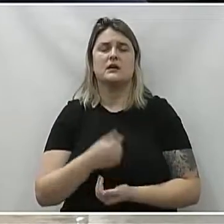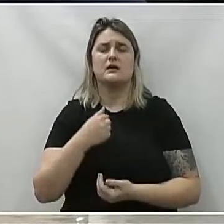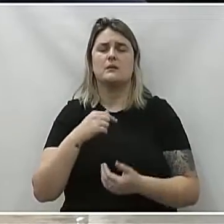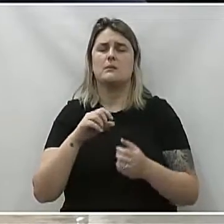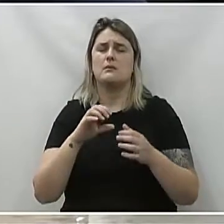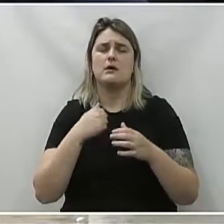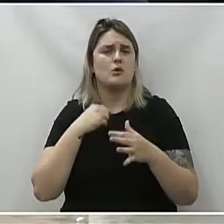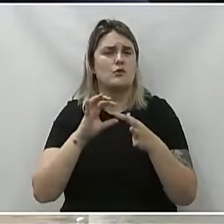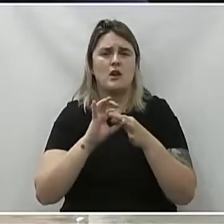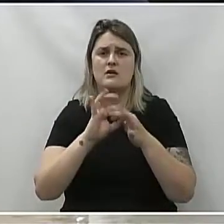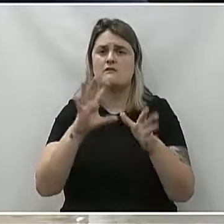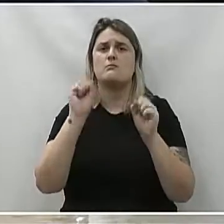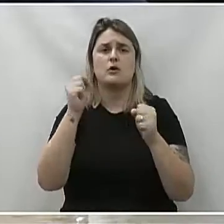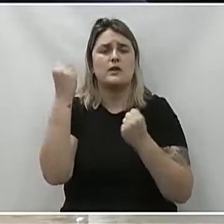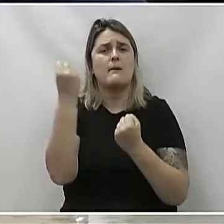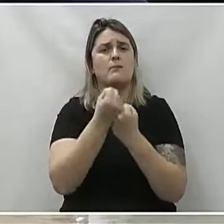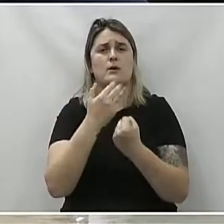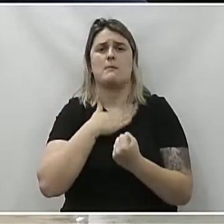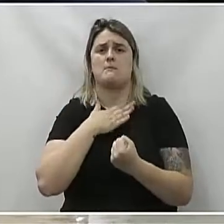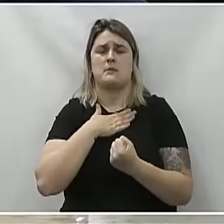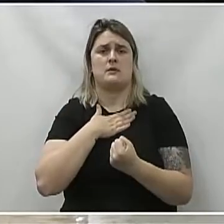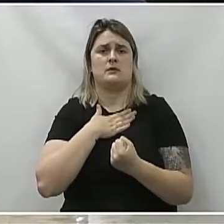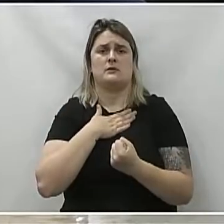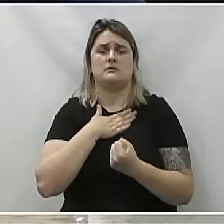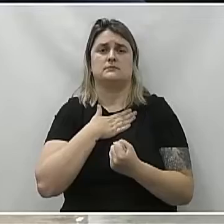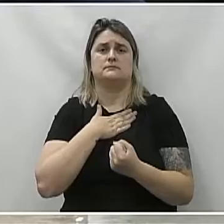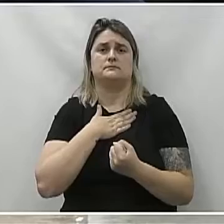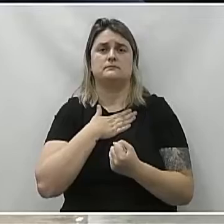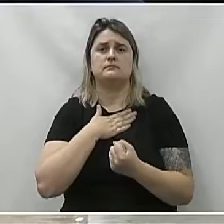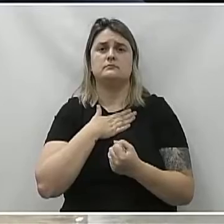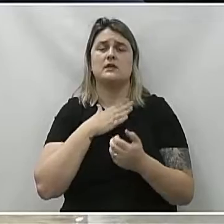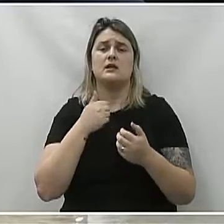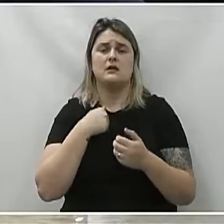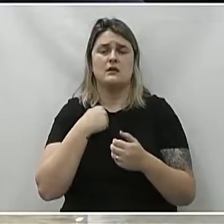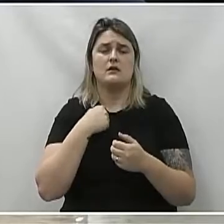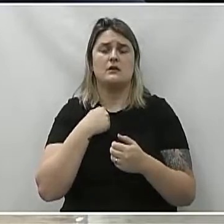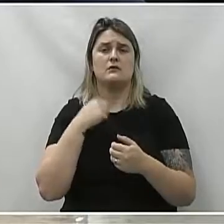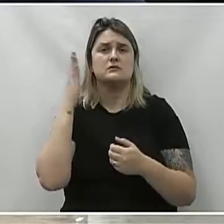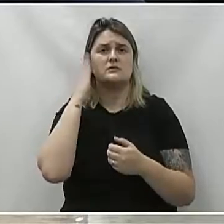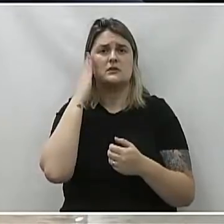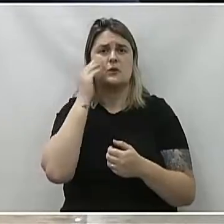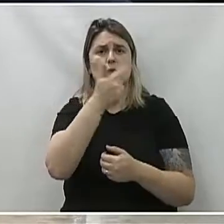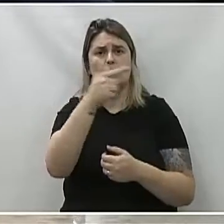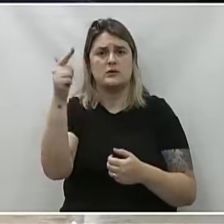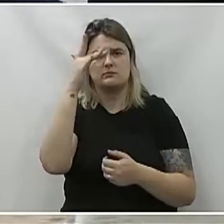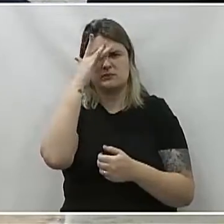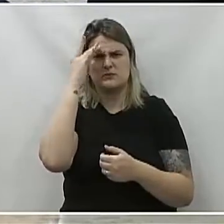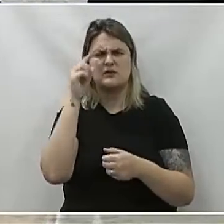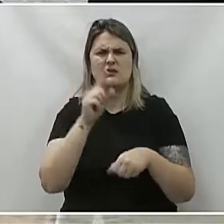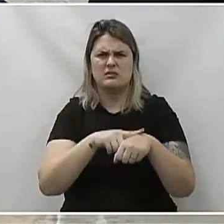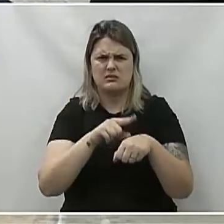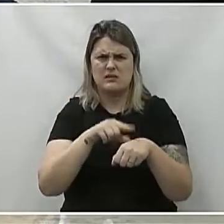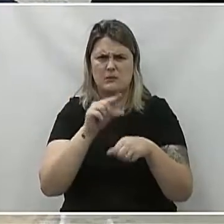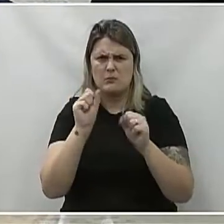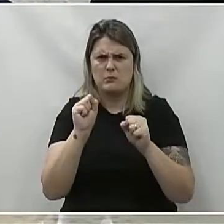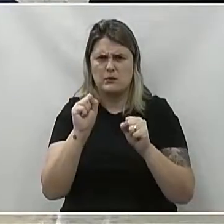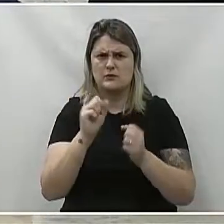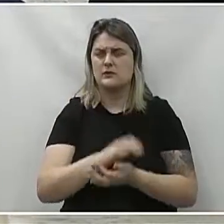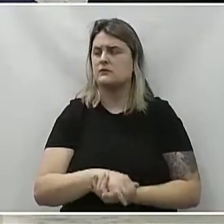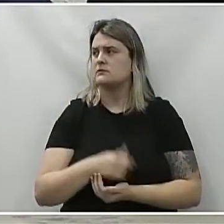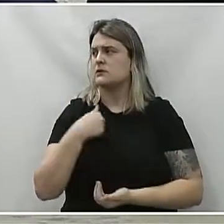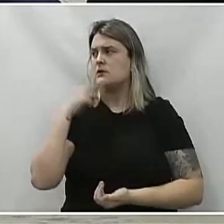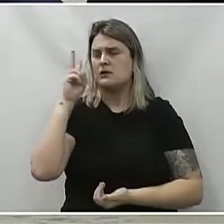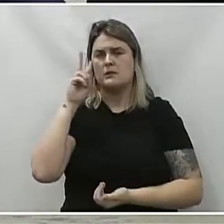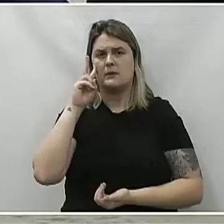me coloco à sua disposição e à disposição dessas pessoas que, hoje, estão passando por essa situação. se você puder me dar só uma partezinha para eu